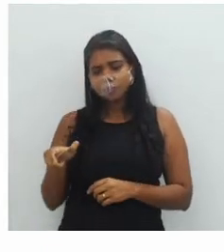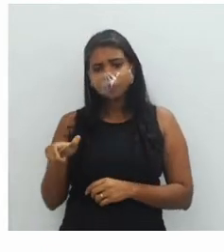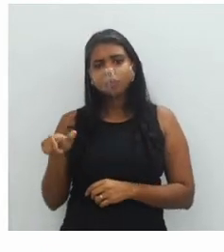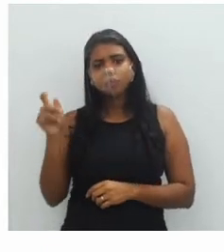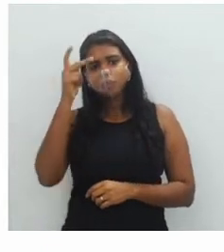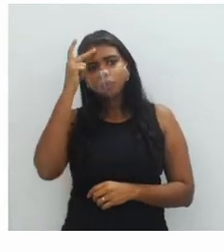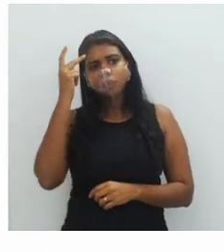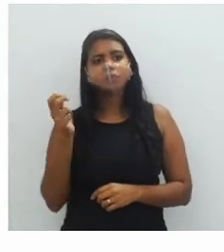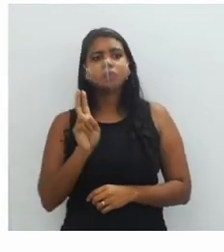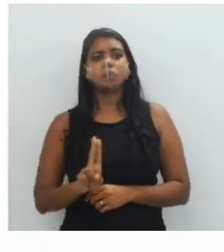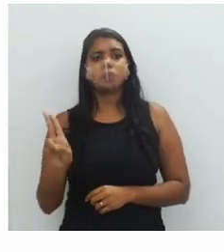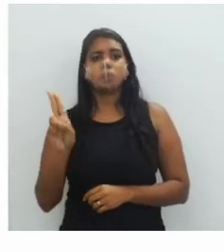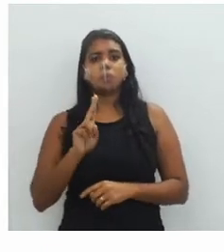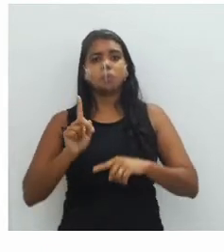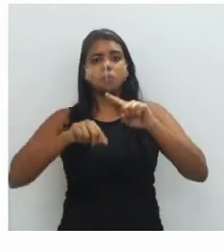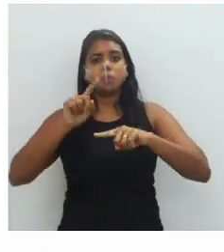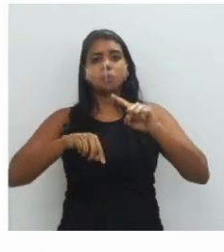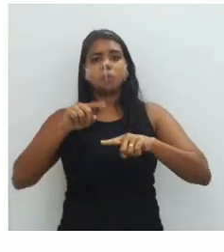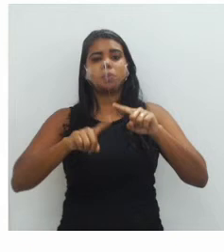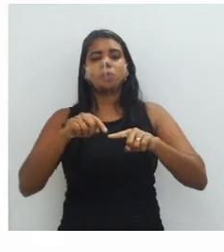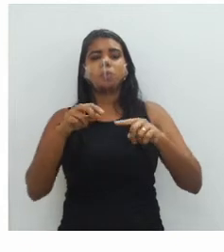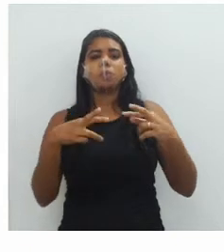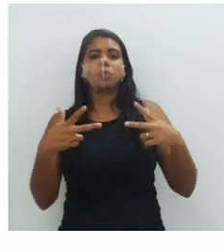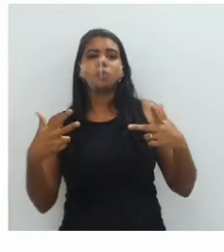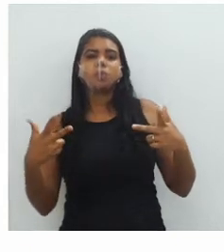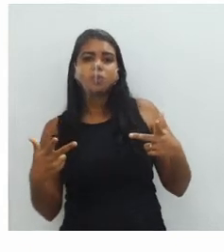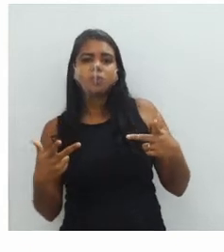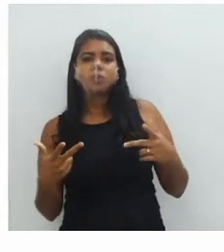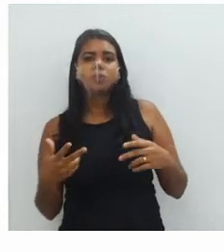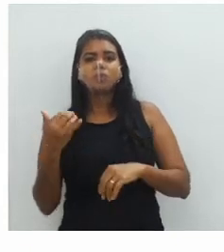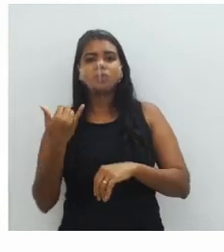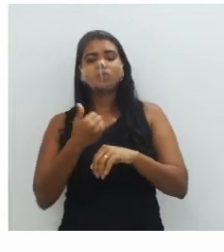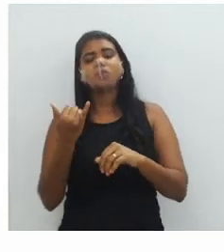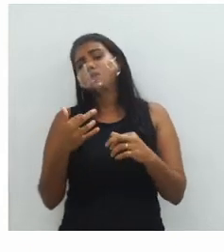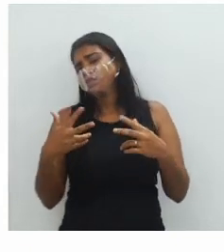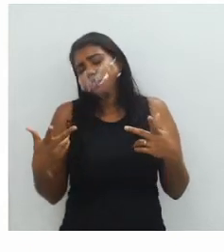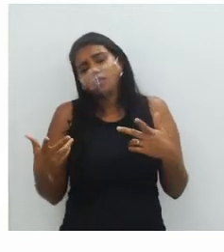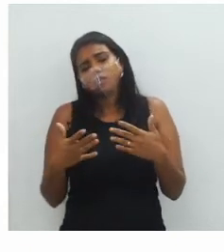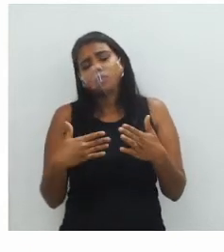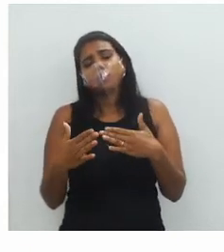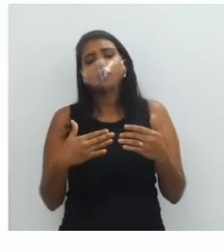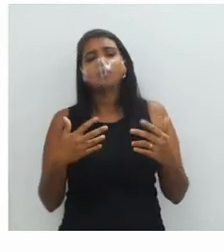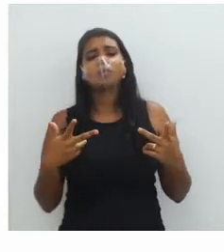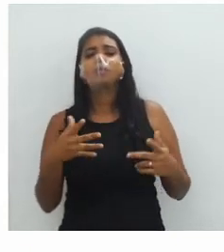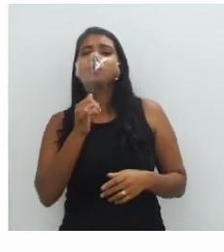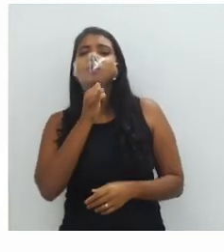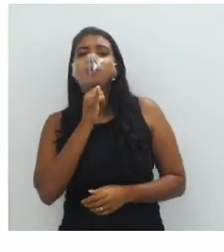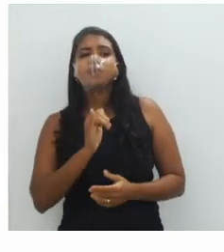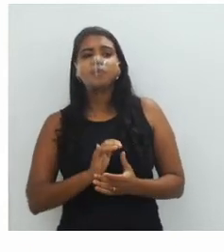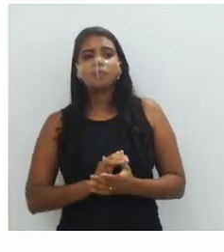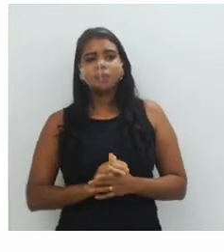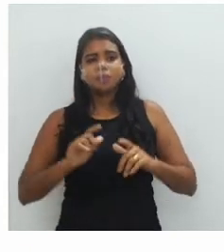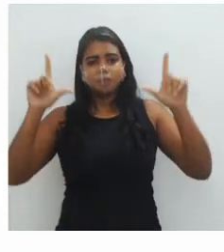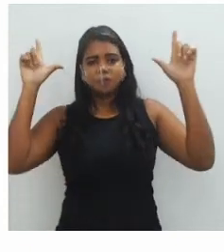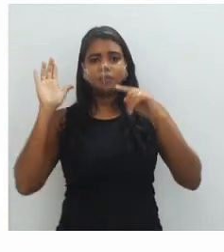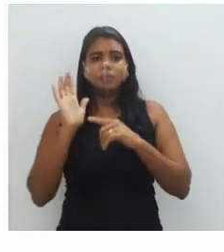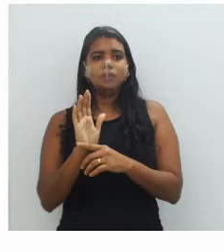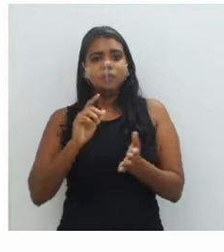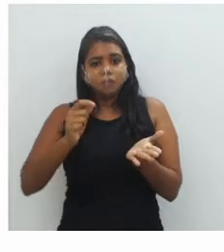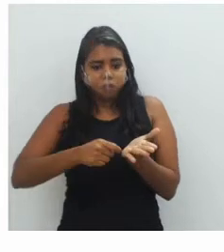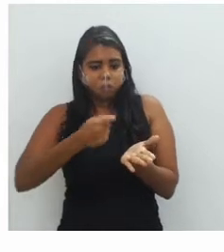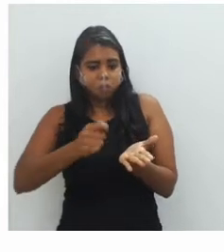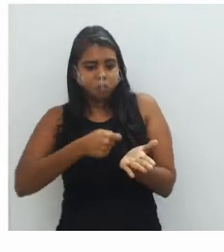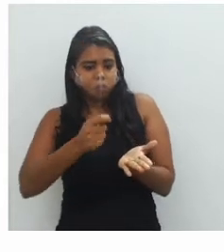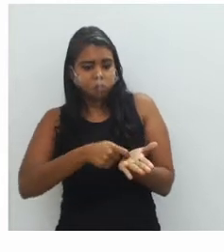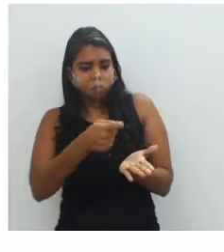utiliza substâncias ou ferramentas para criar essas texturas. Então, como exemplo aqui, a gente tem o bordado,